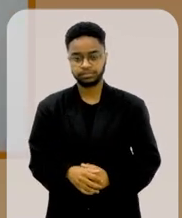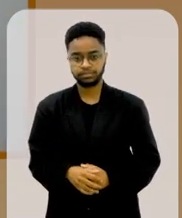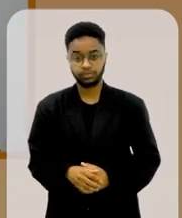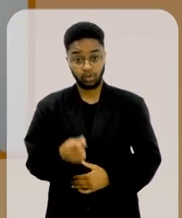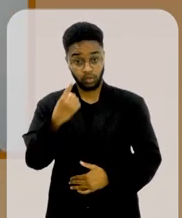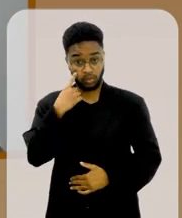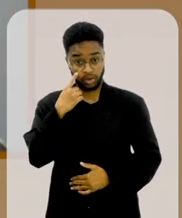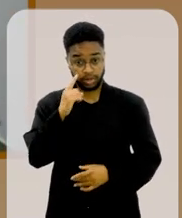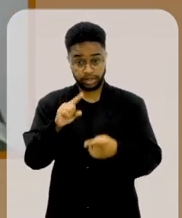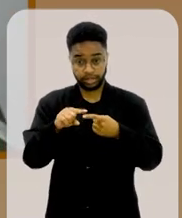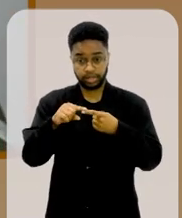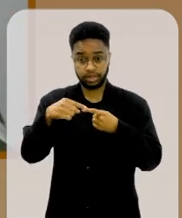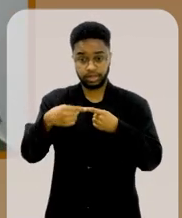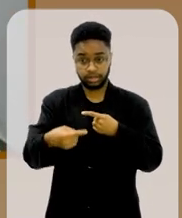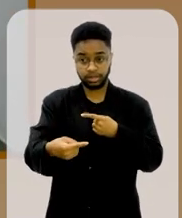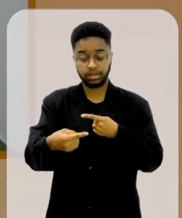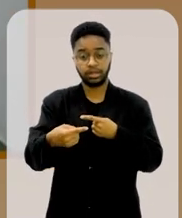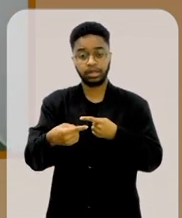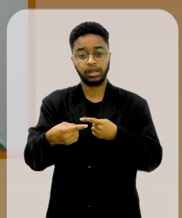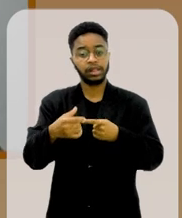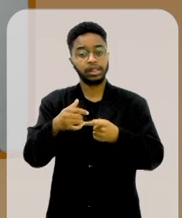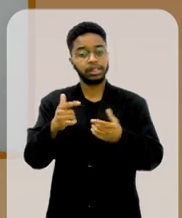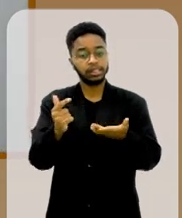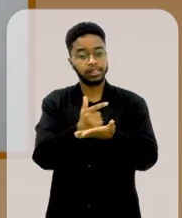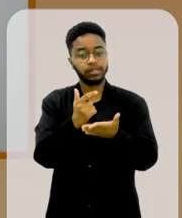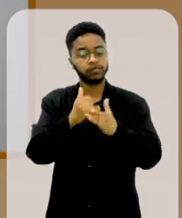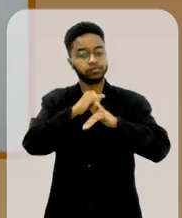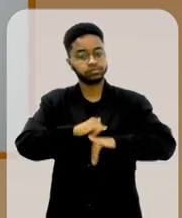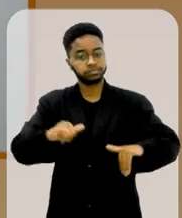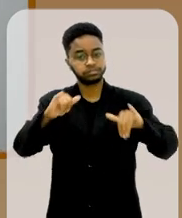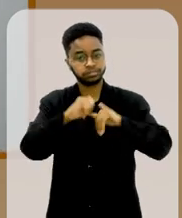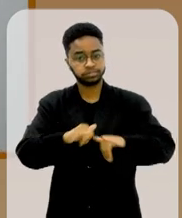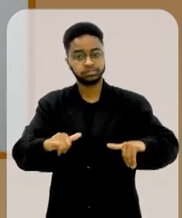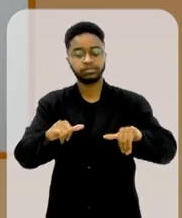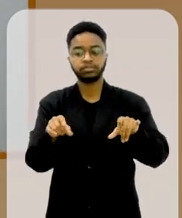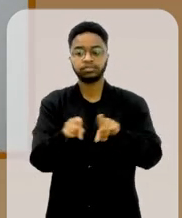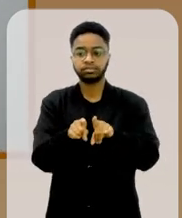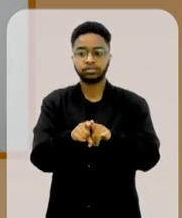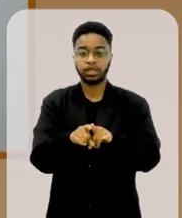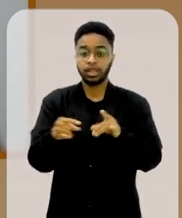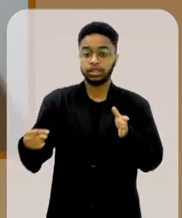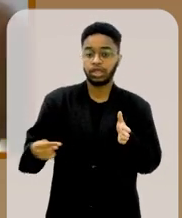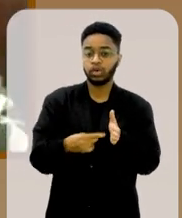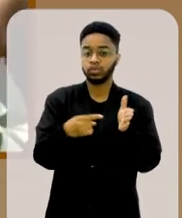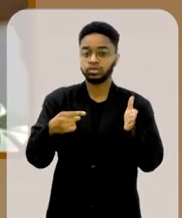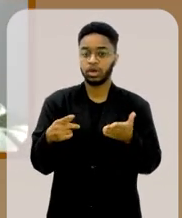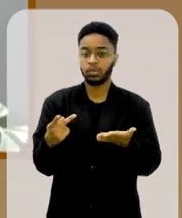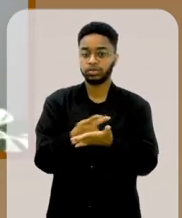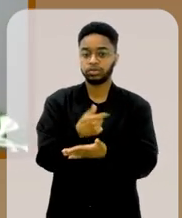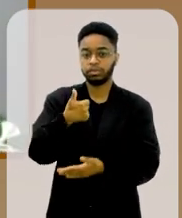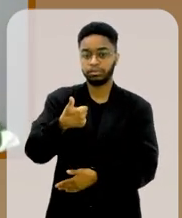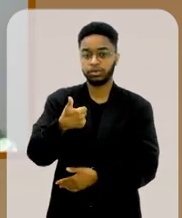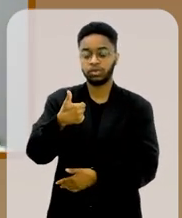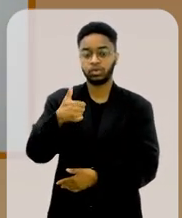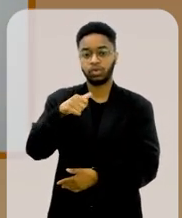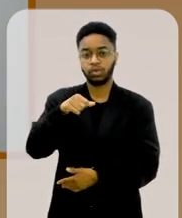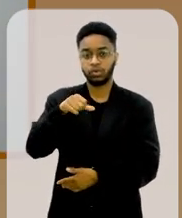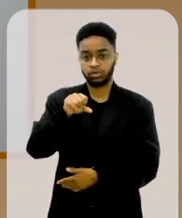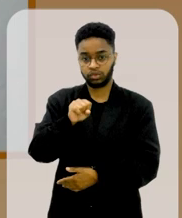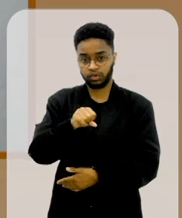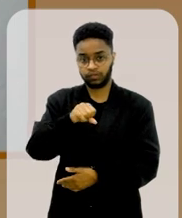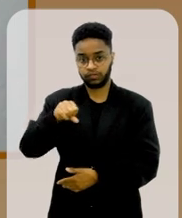Olha, depois do lançamento do livro e da dedúcia feita, que foi feita em 1997